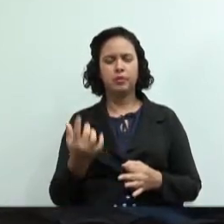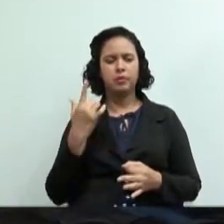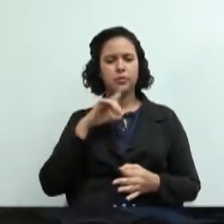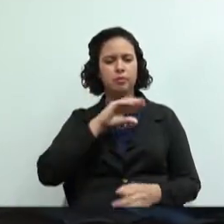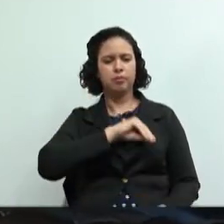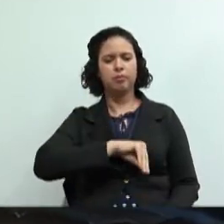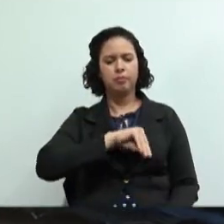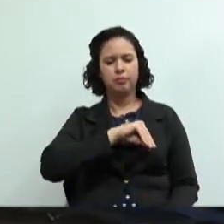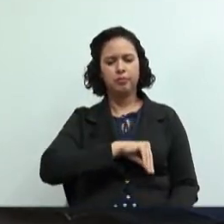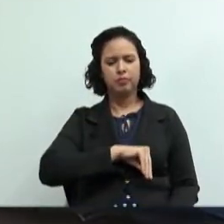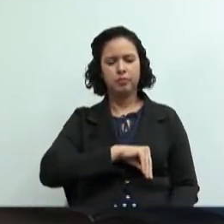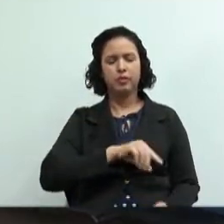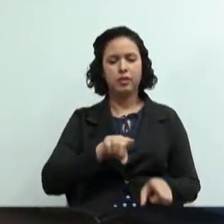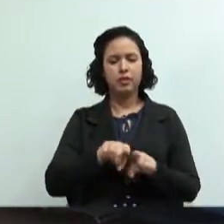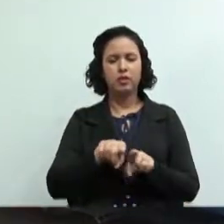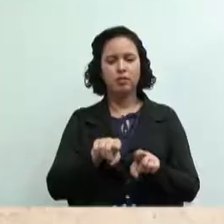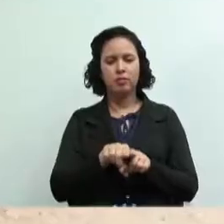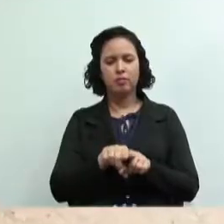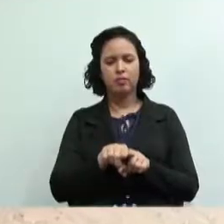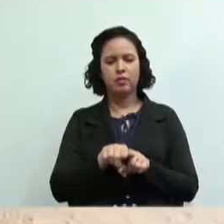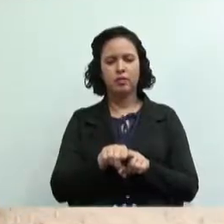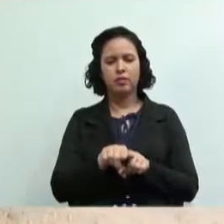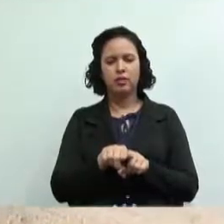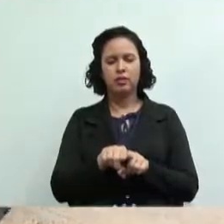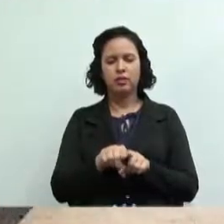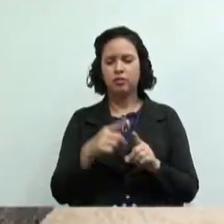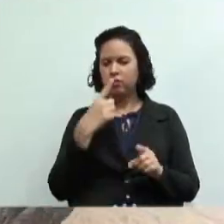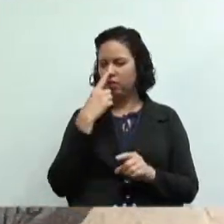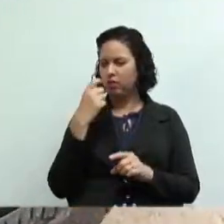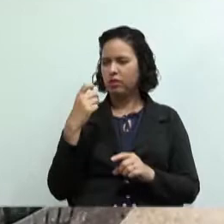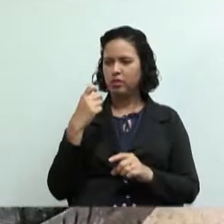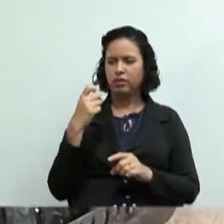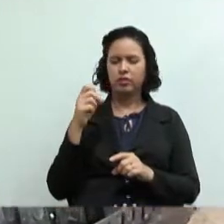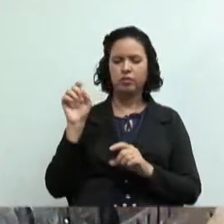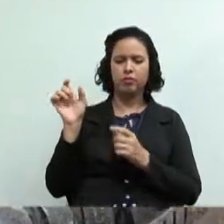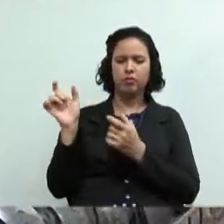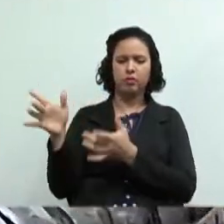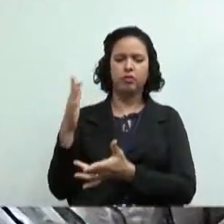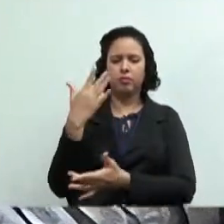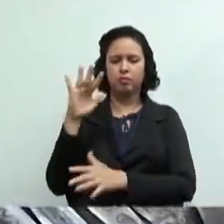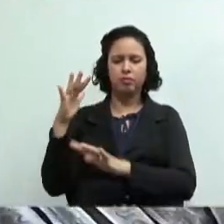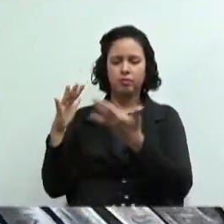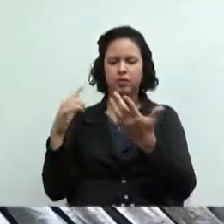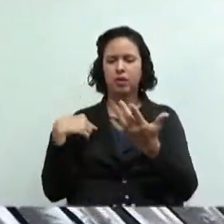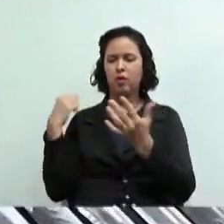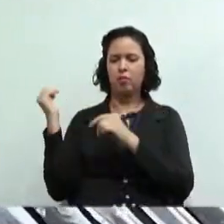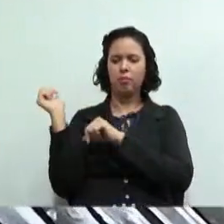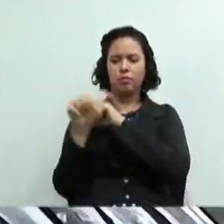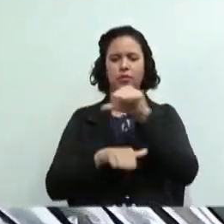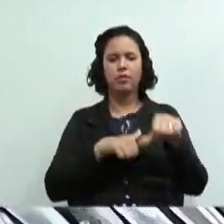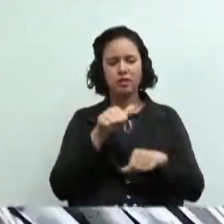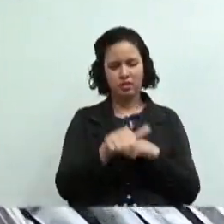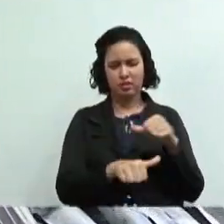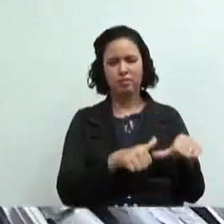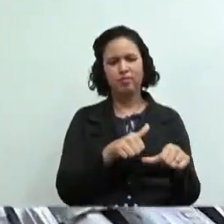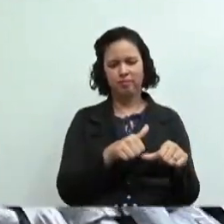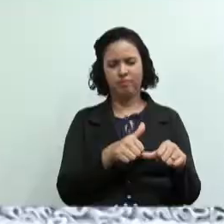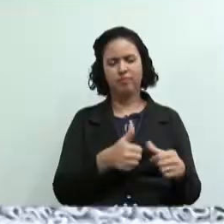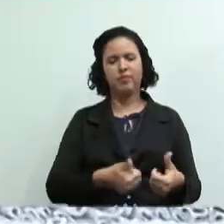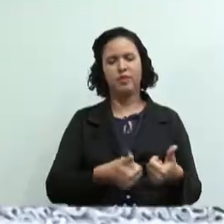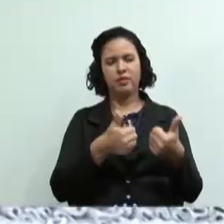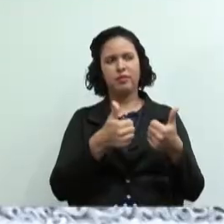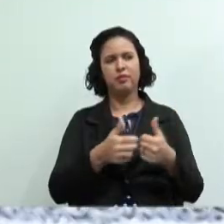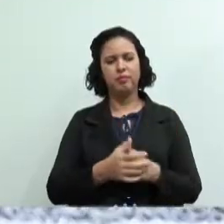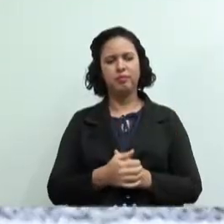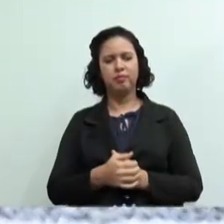exerço atividade de reciclar de pneu tirando esses materiais que poderiam estar poluindo o meu ambiente estou transformando em artesanato e futuramente gerando a fonte de renda